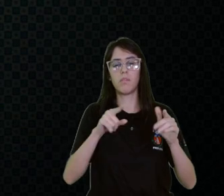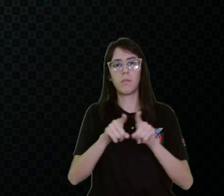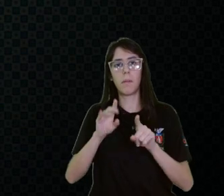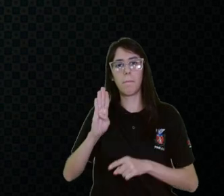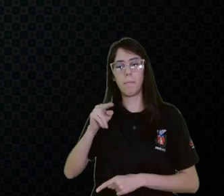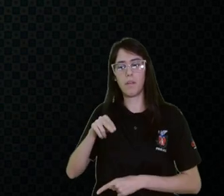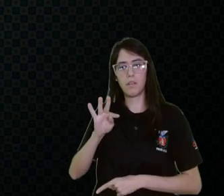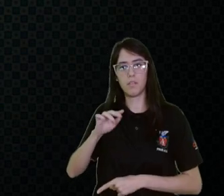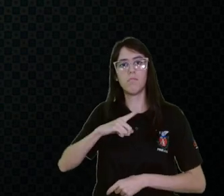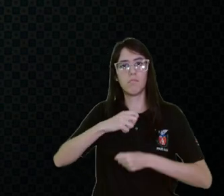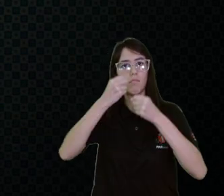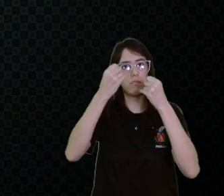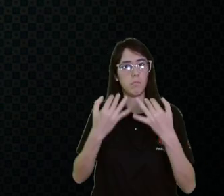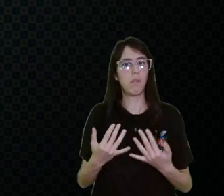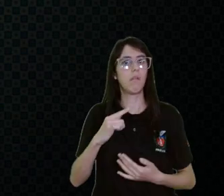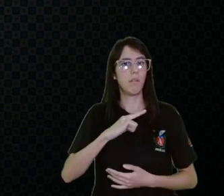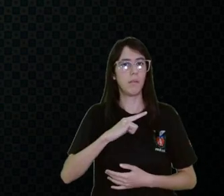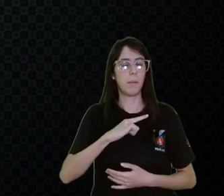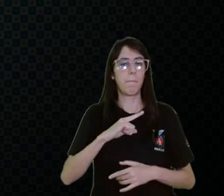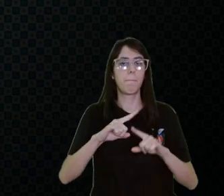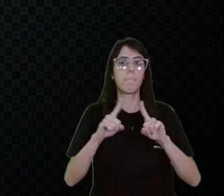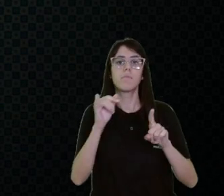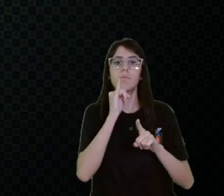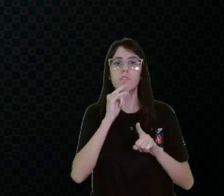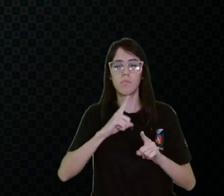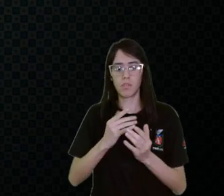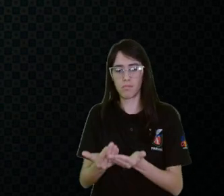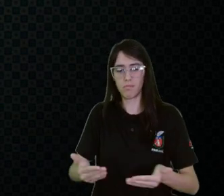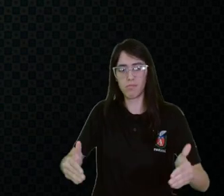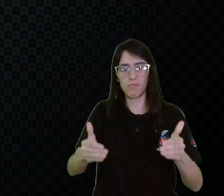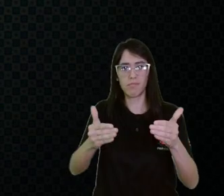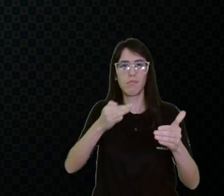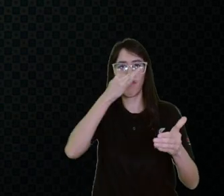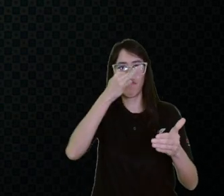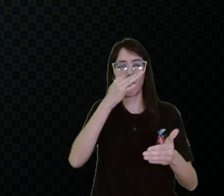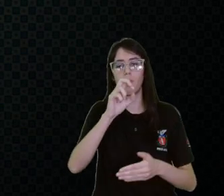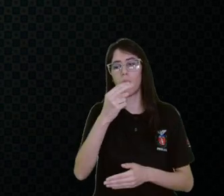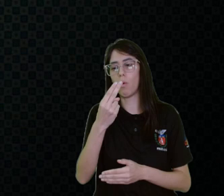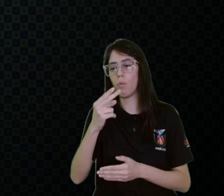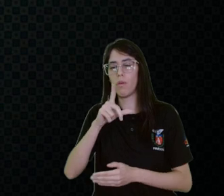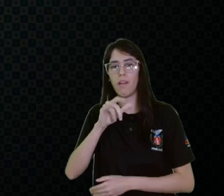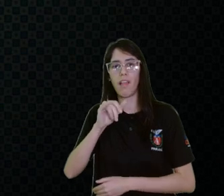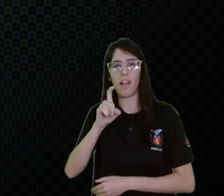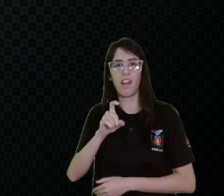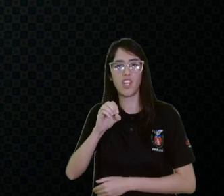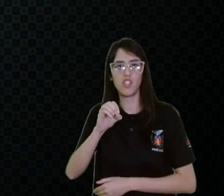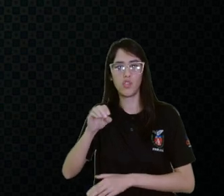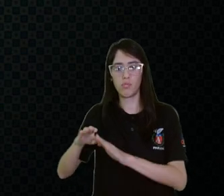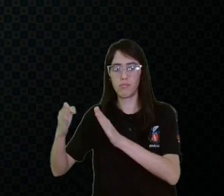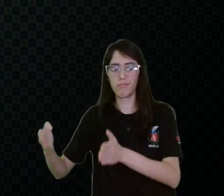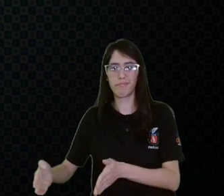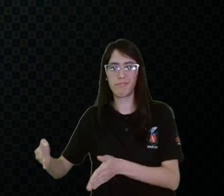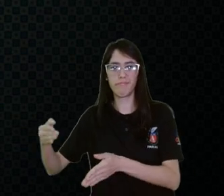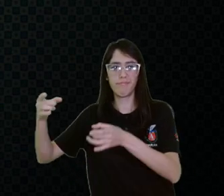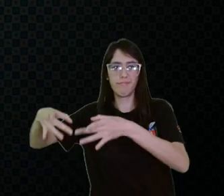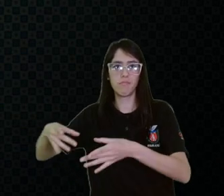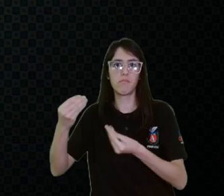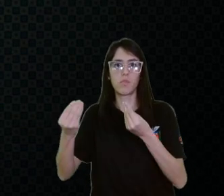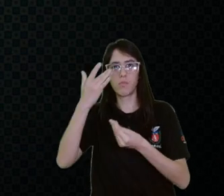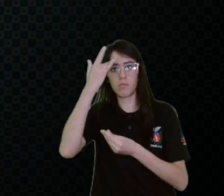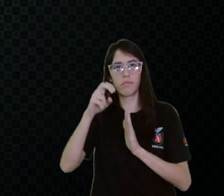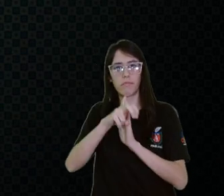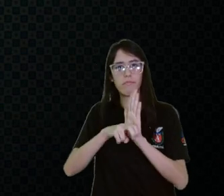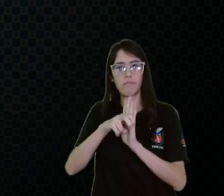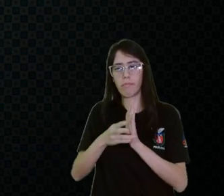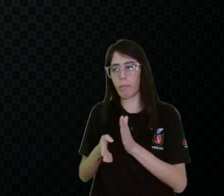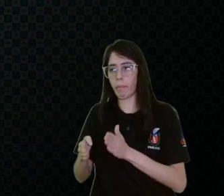que a gente não vai se atender aqui. Mas, por exemplo, tem um vaso, tem lixeiras grandes, não permite que passe esse estudante cadeirante, ou aquele que tem uma